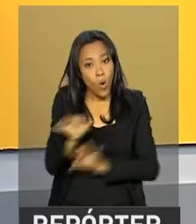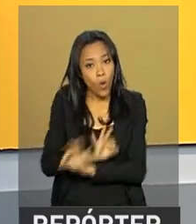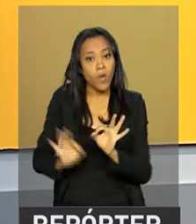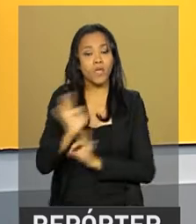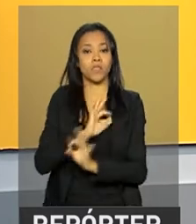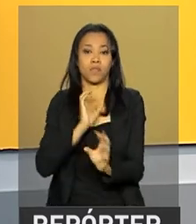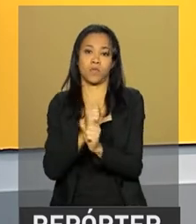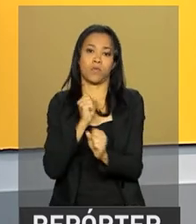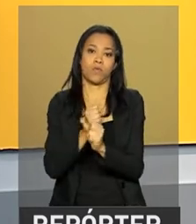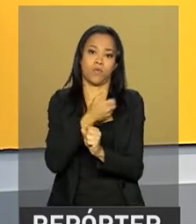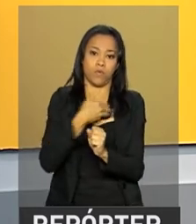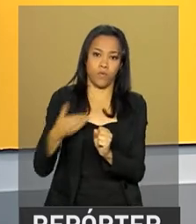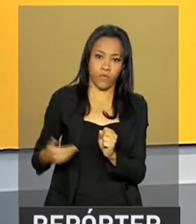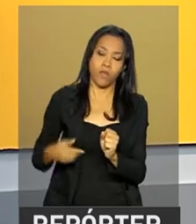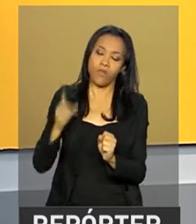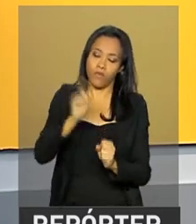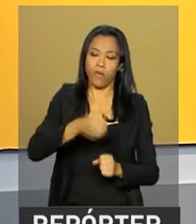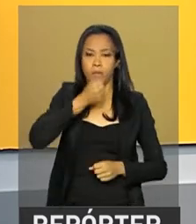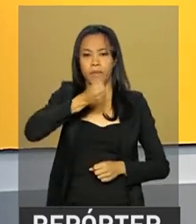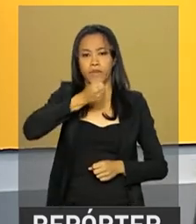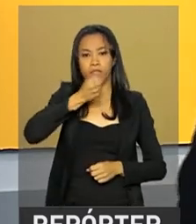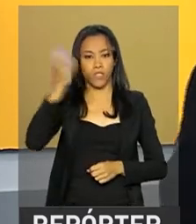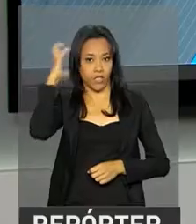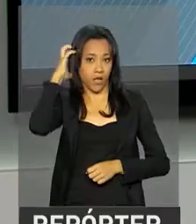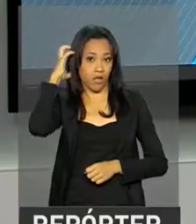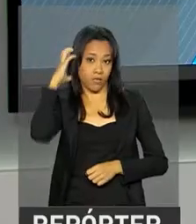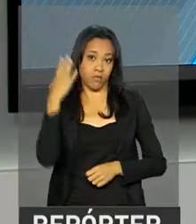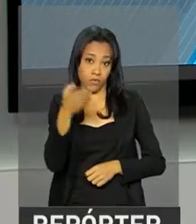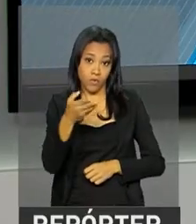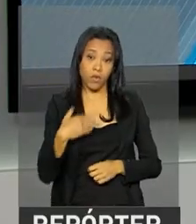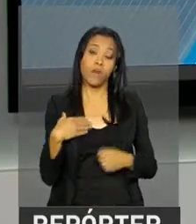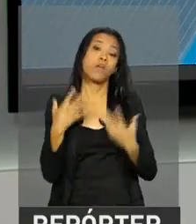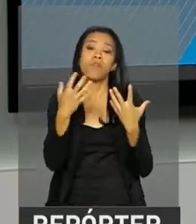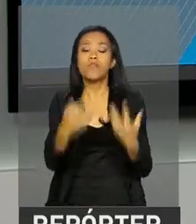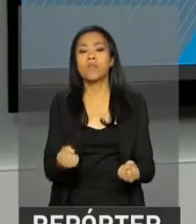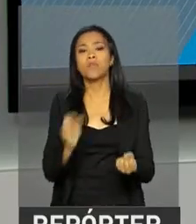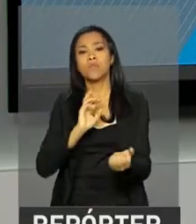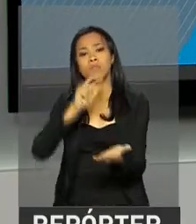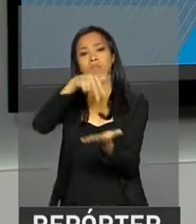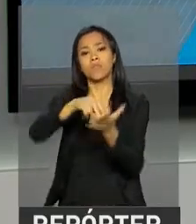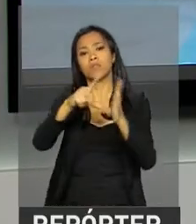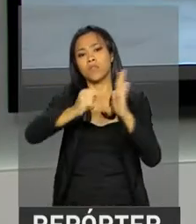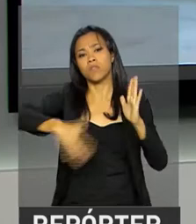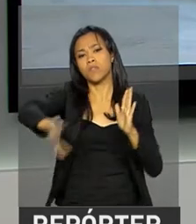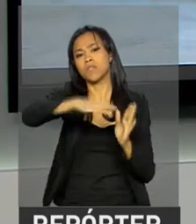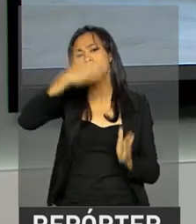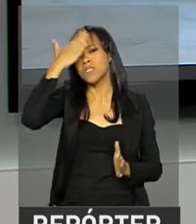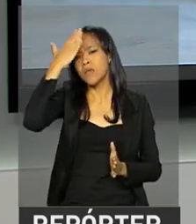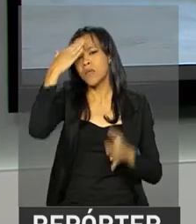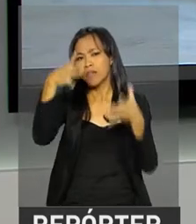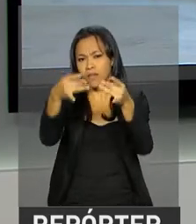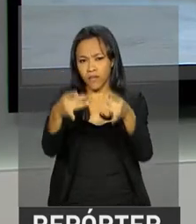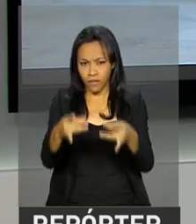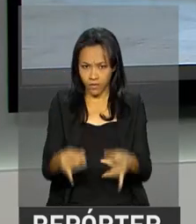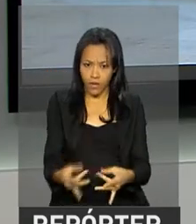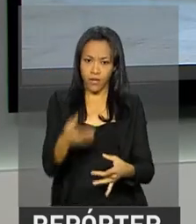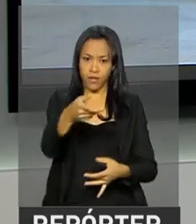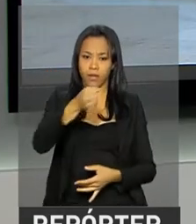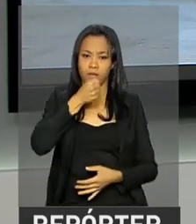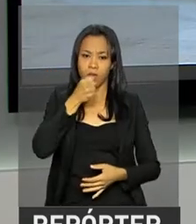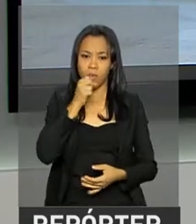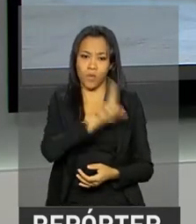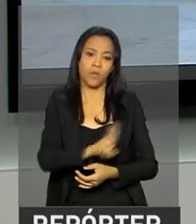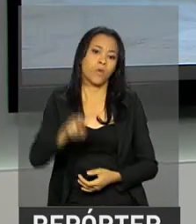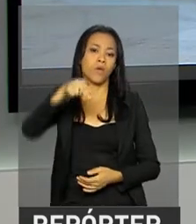públicas. Foi durante a entrevista à rádio Band News. Vamos então ao Palácio do Planalto saber os detalhes ao vivo com o